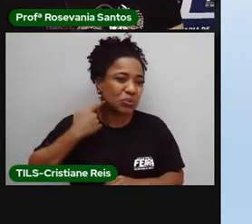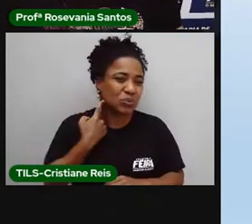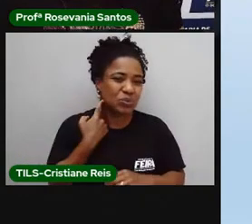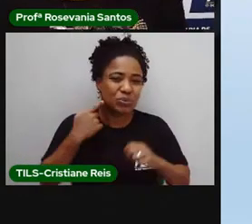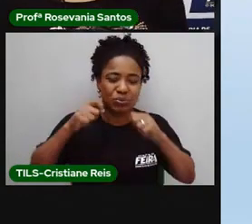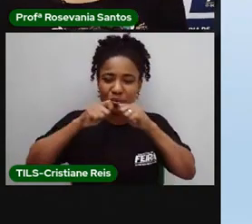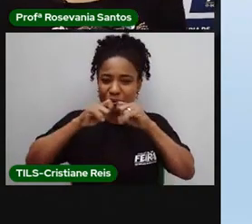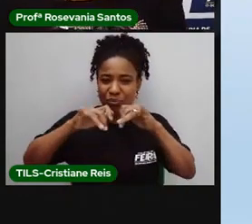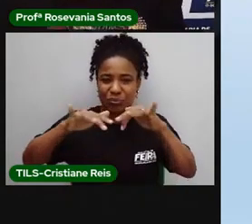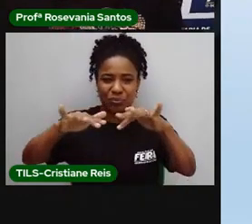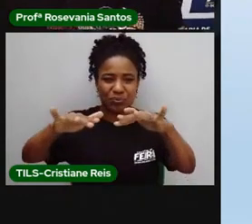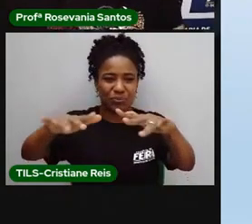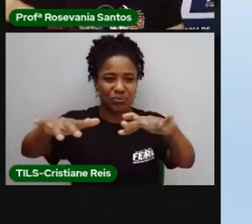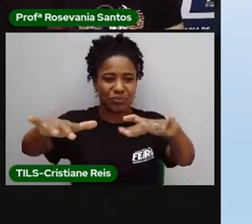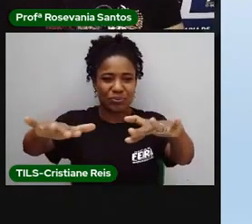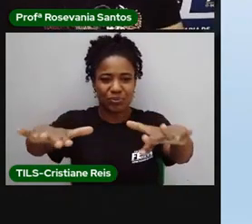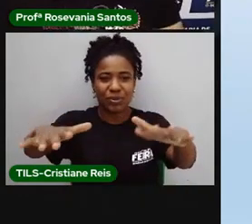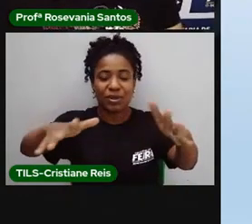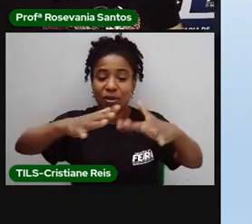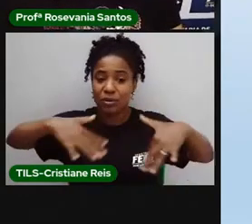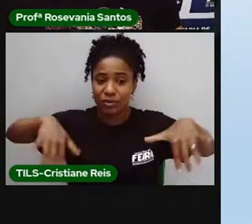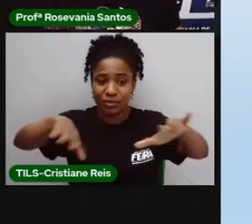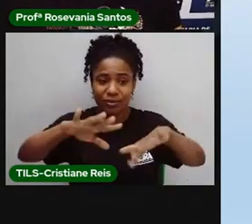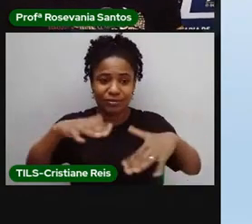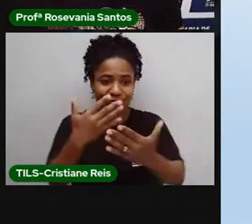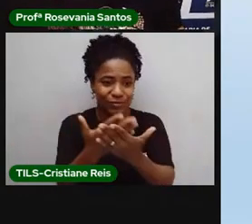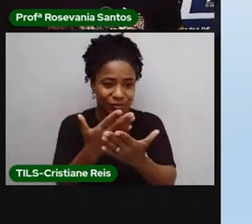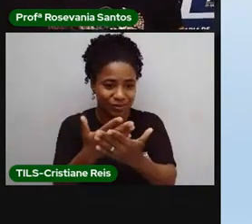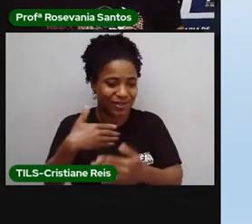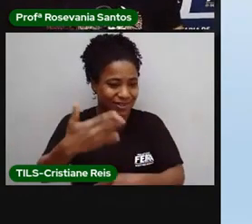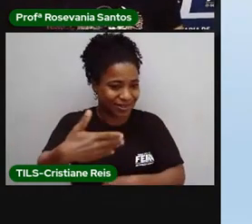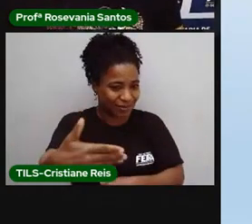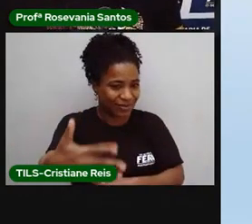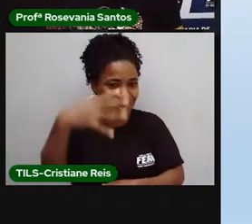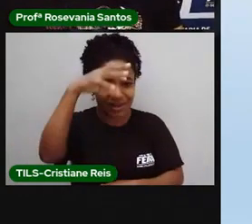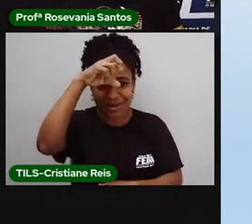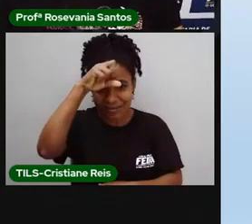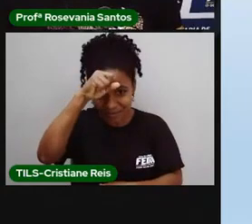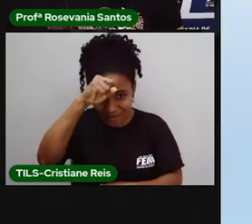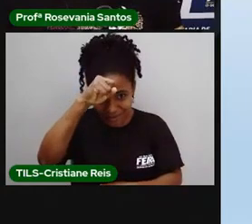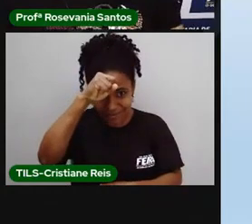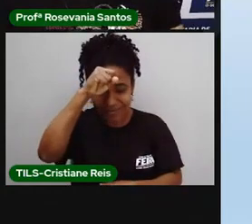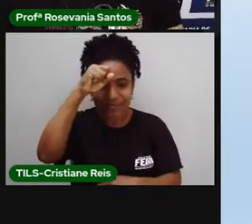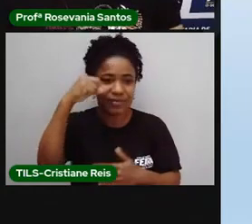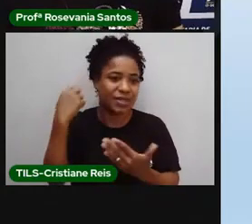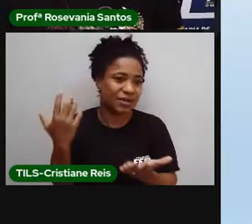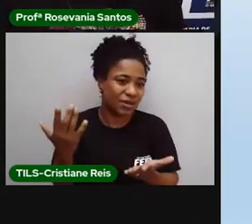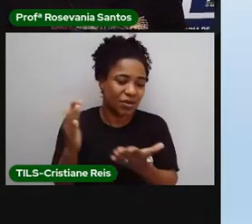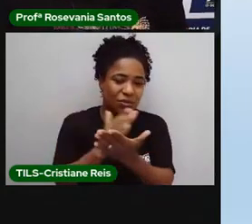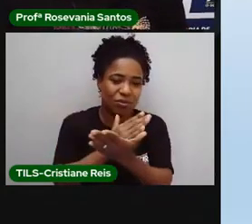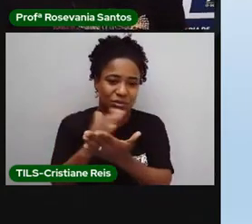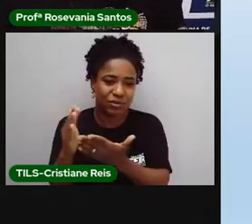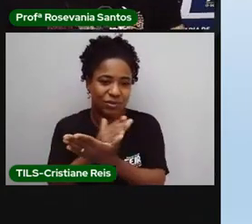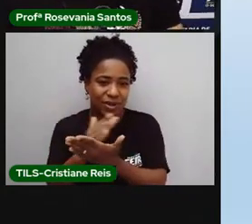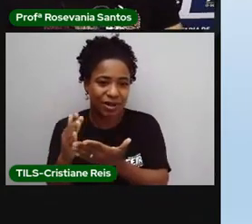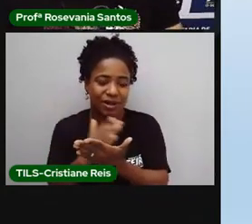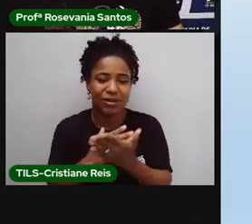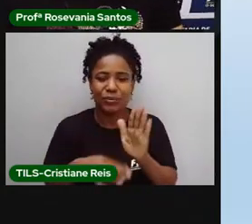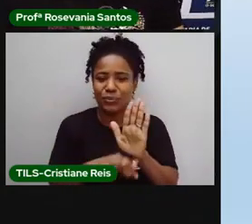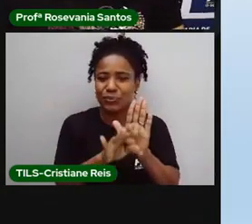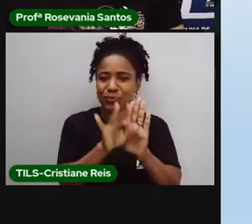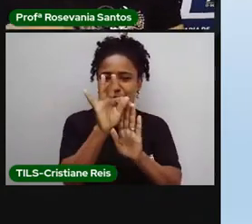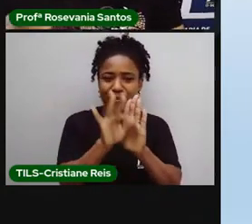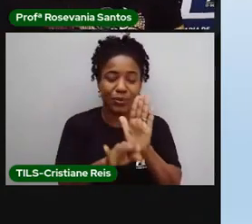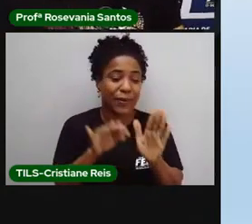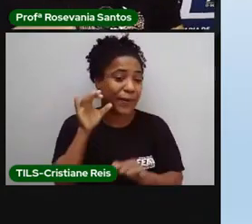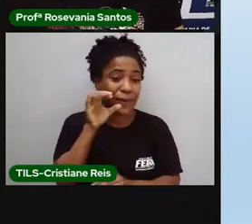gerando uma série de problemas que nós vamos estudar, né, mais adiante, como chuva ácida, alteração das temperaturas no clima,